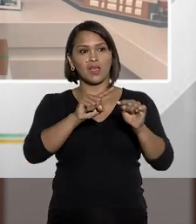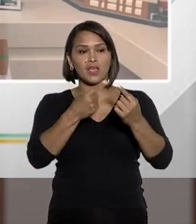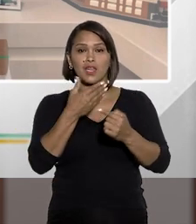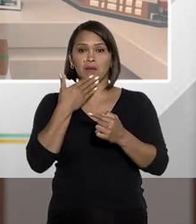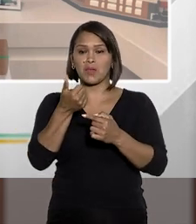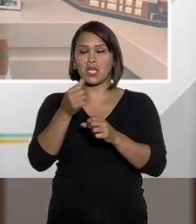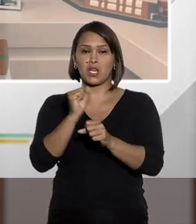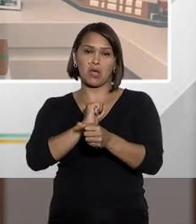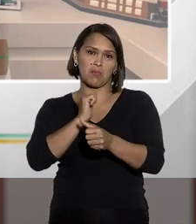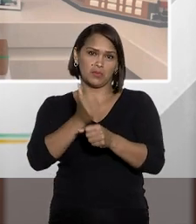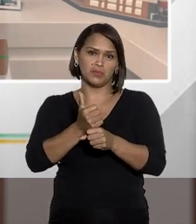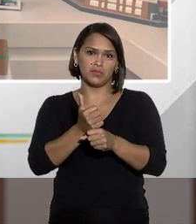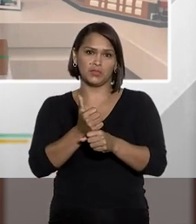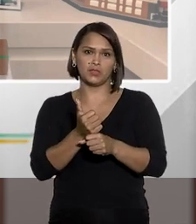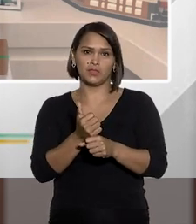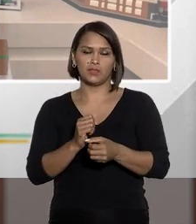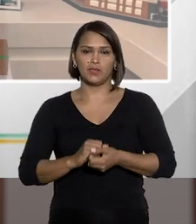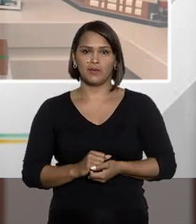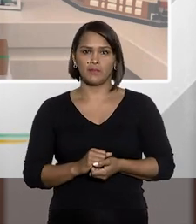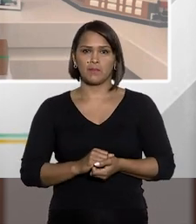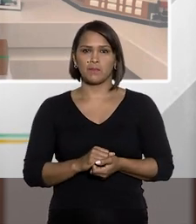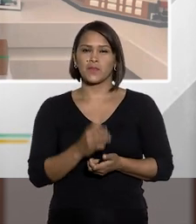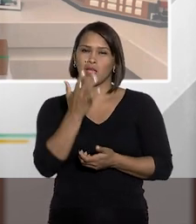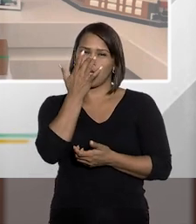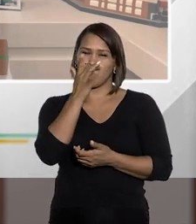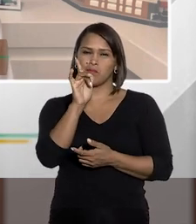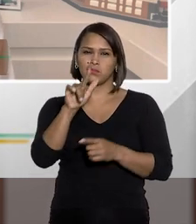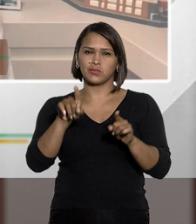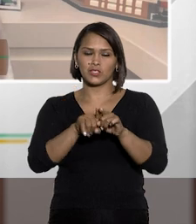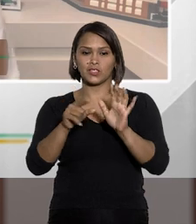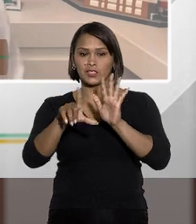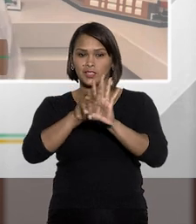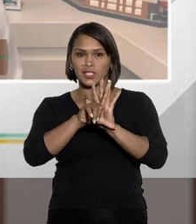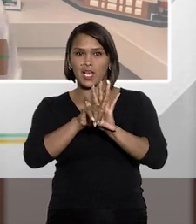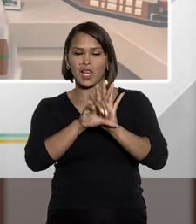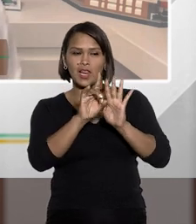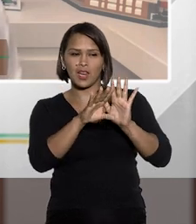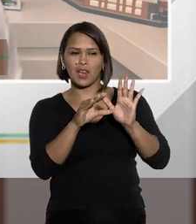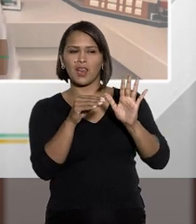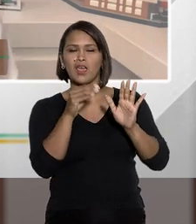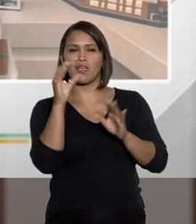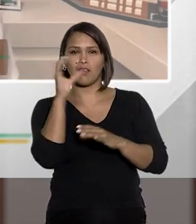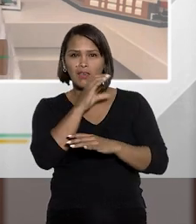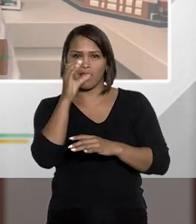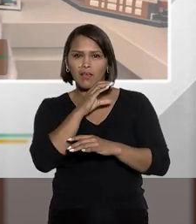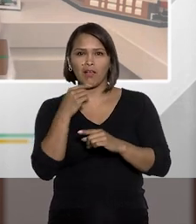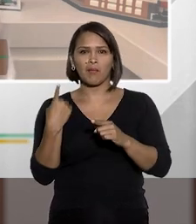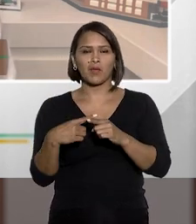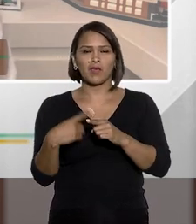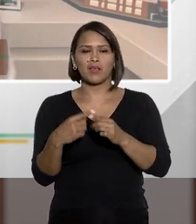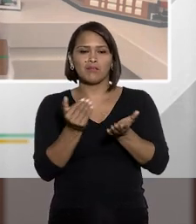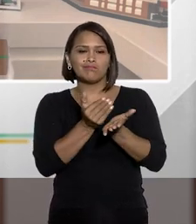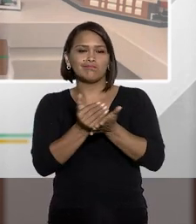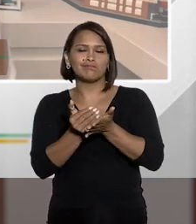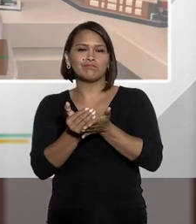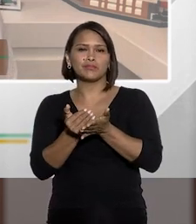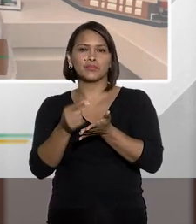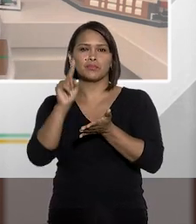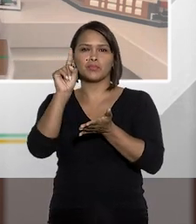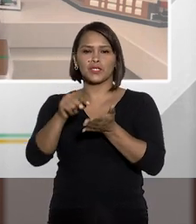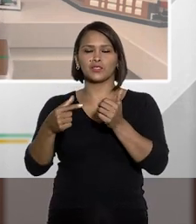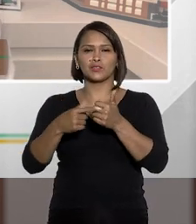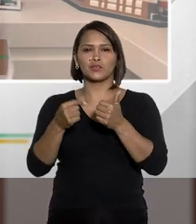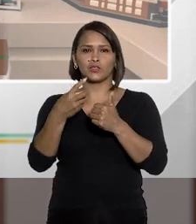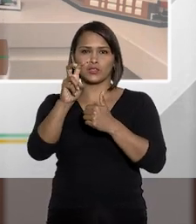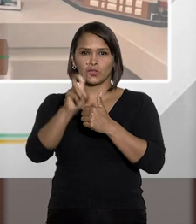maior, mais elevada, eu acho que aquela lei assodada e apressada. A partir do